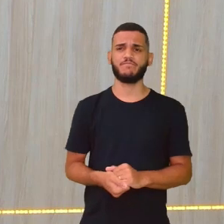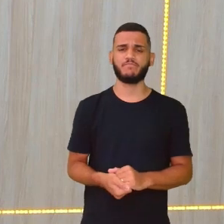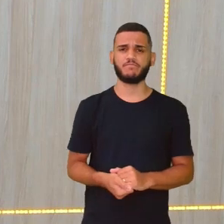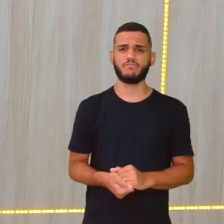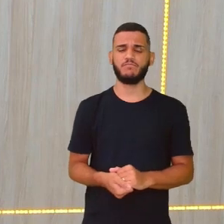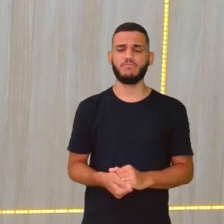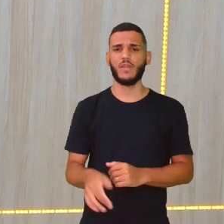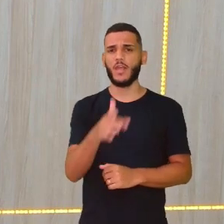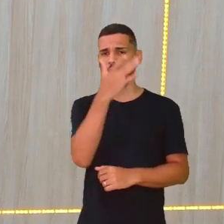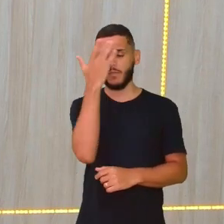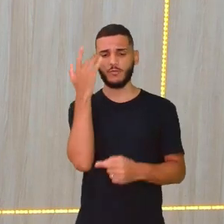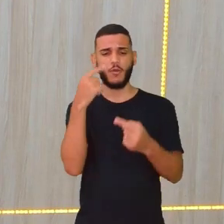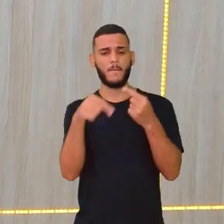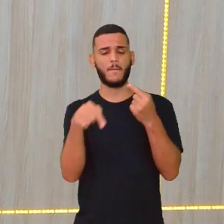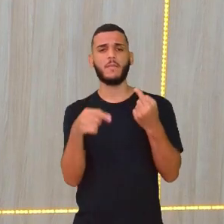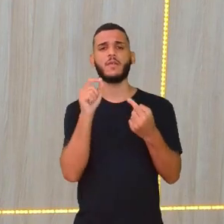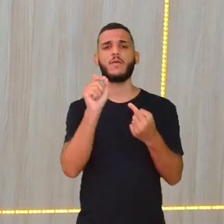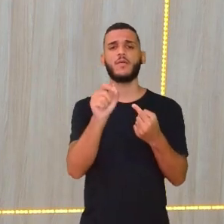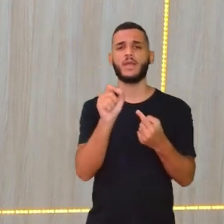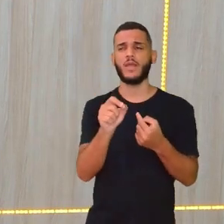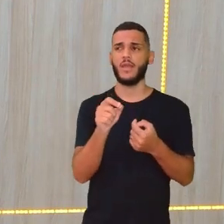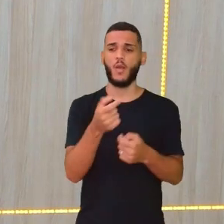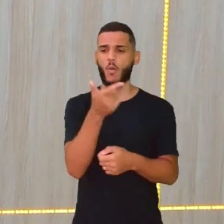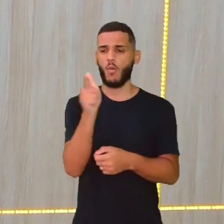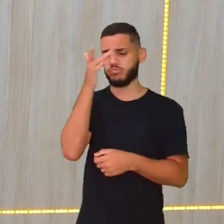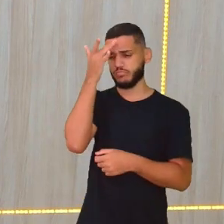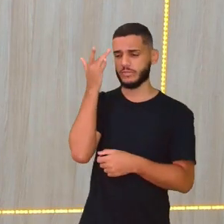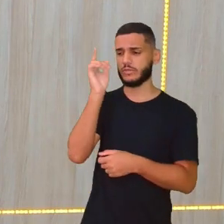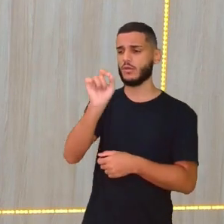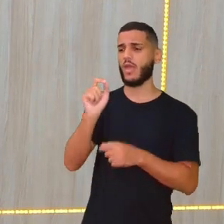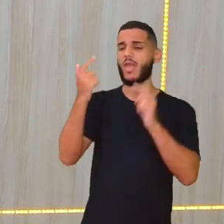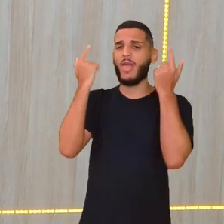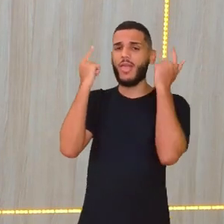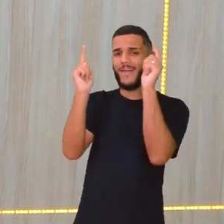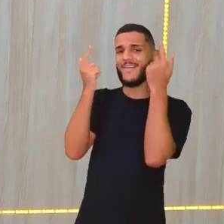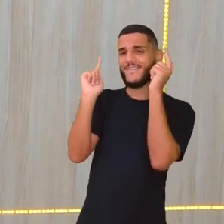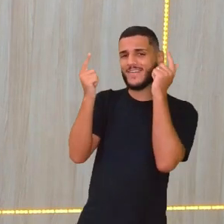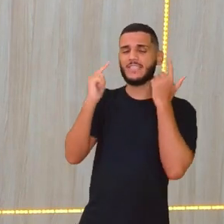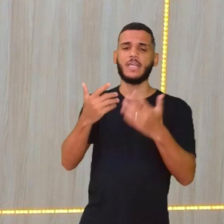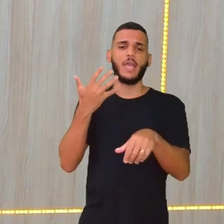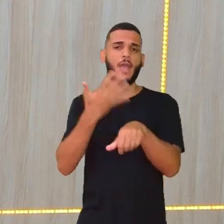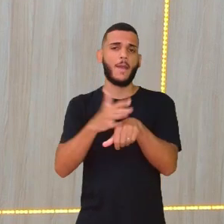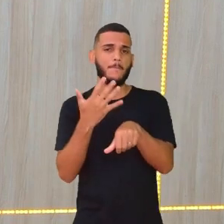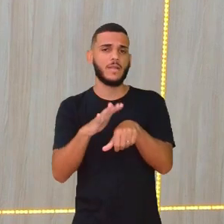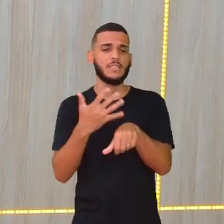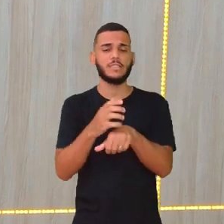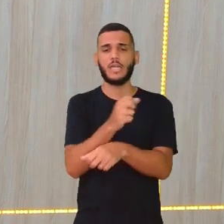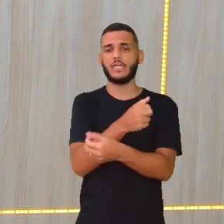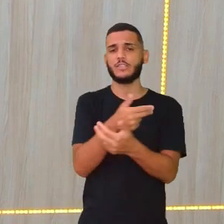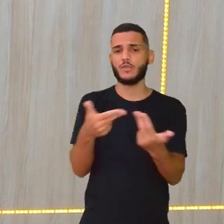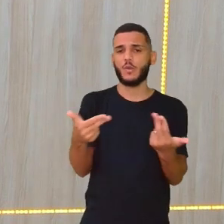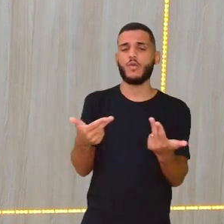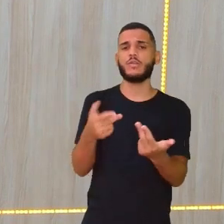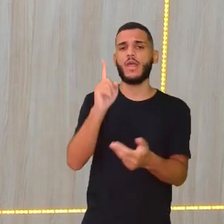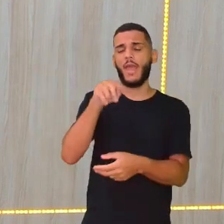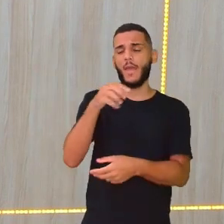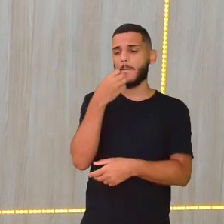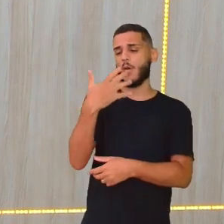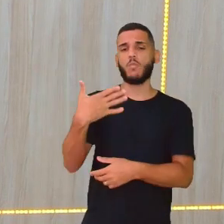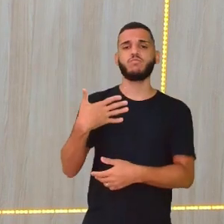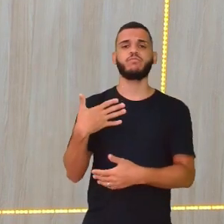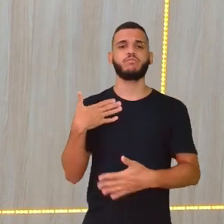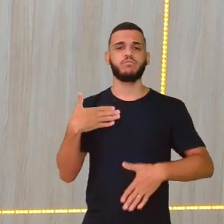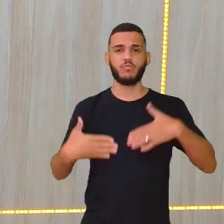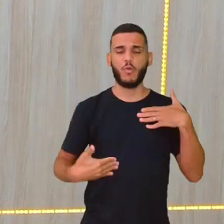pessoas proibirem outras, né, de se divertir, de praticar algo ali que faz bem pro corpo,